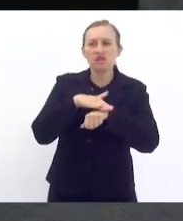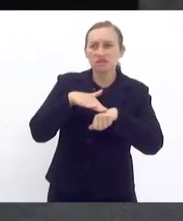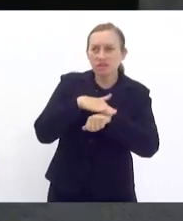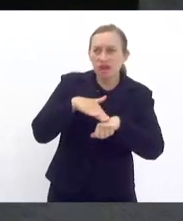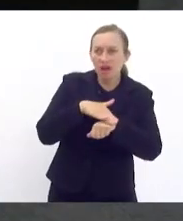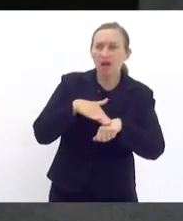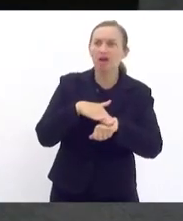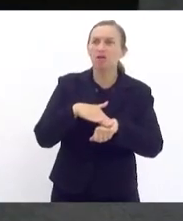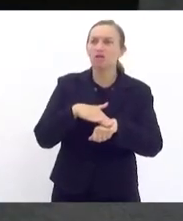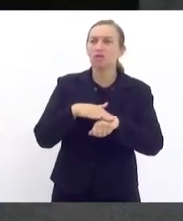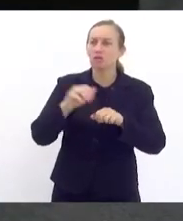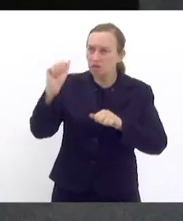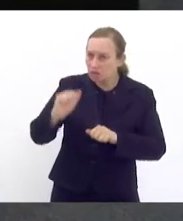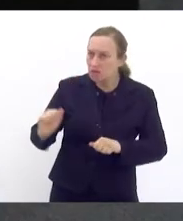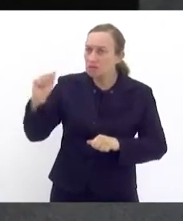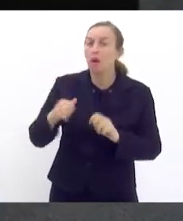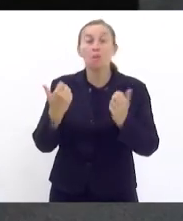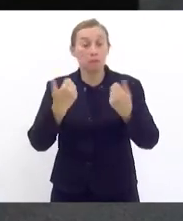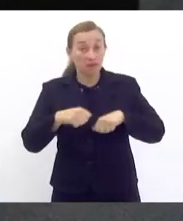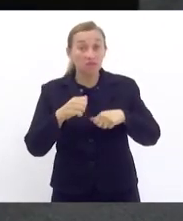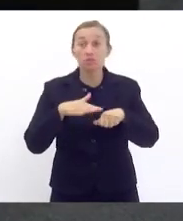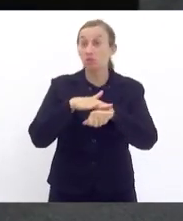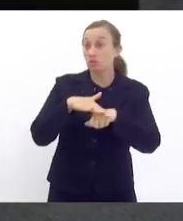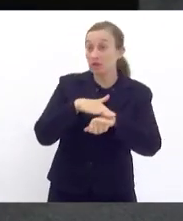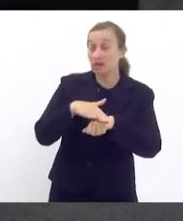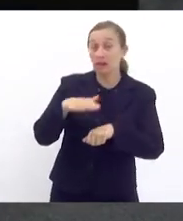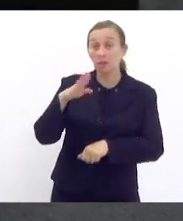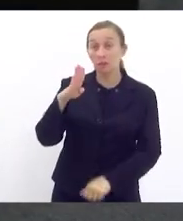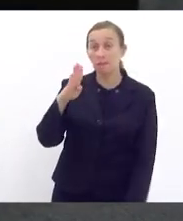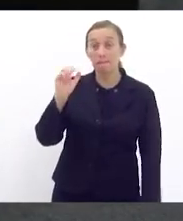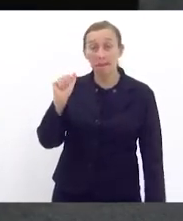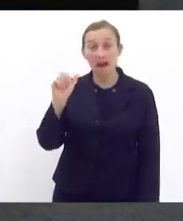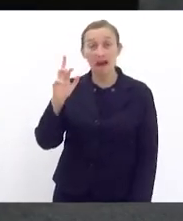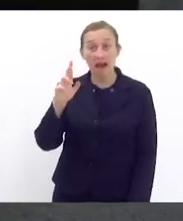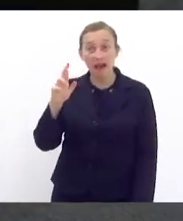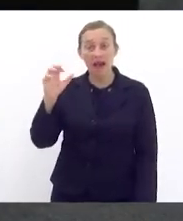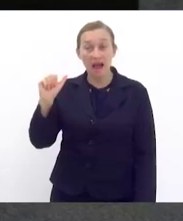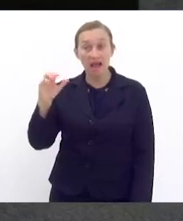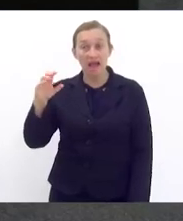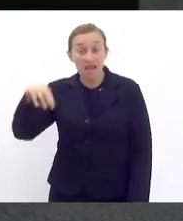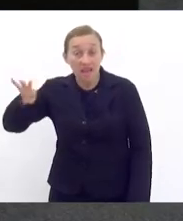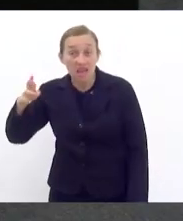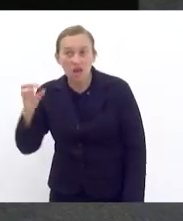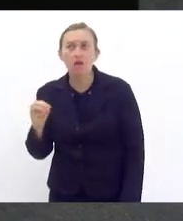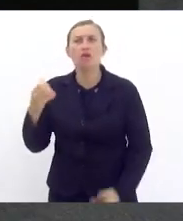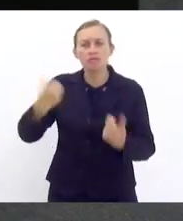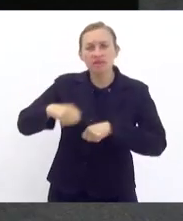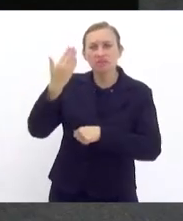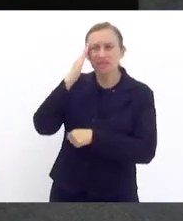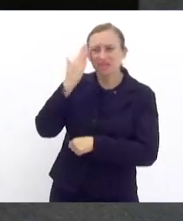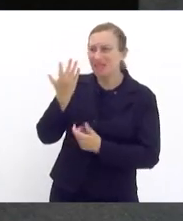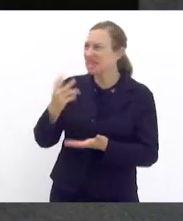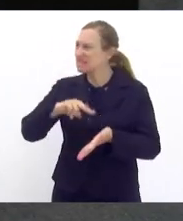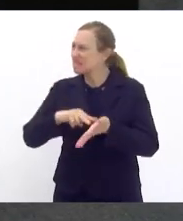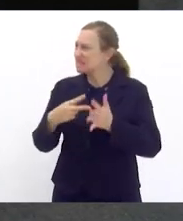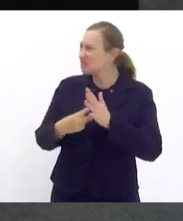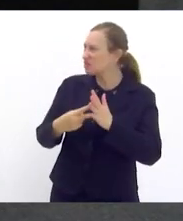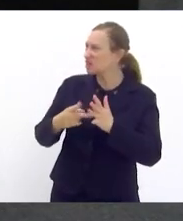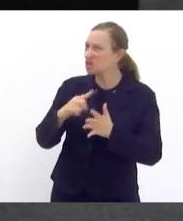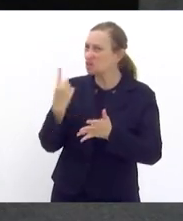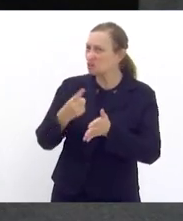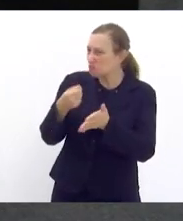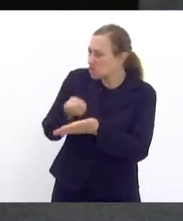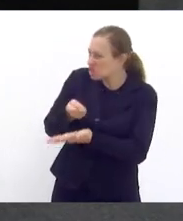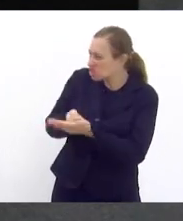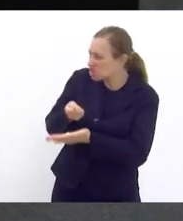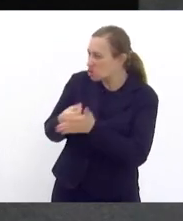associação, nós precisamos conversar com os barraqueiros, nós precisamos entender. Isso não significa que iremos resistir o modelo,